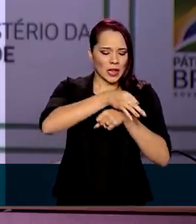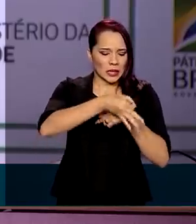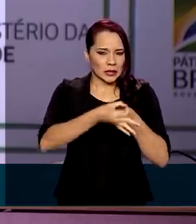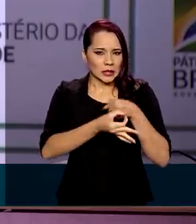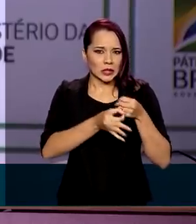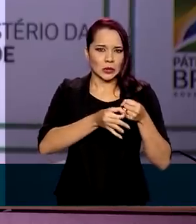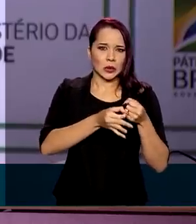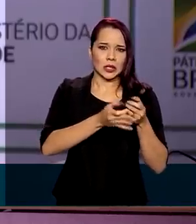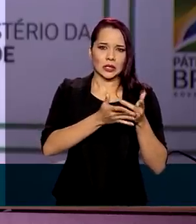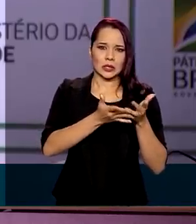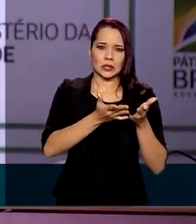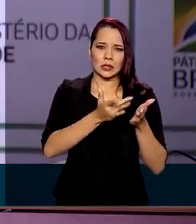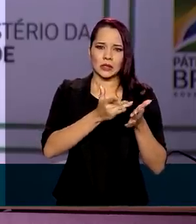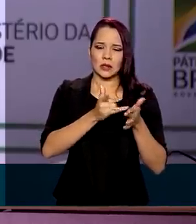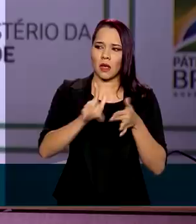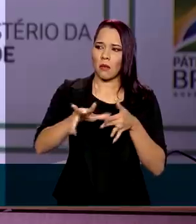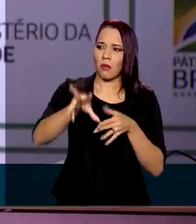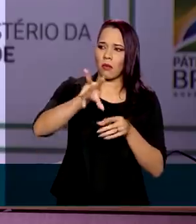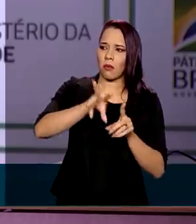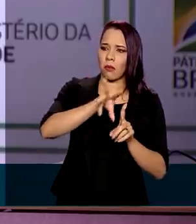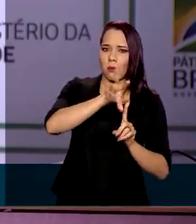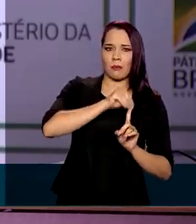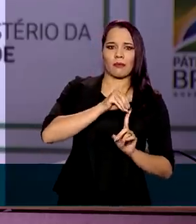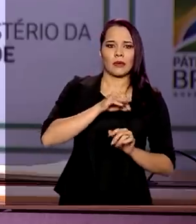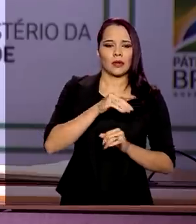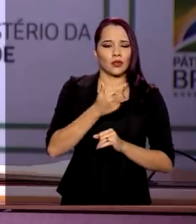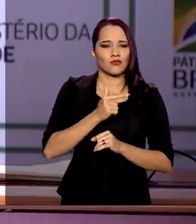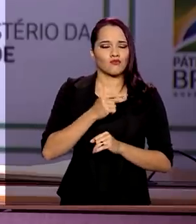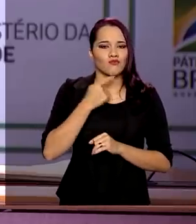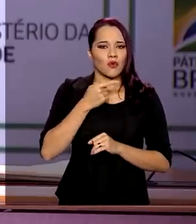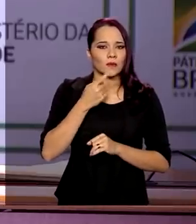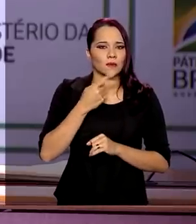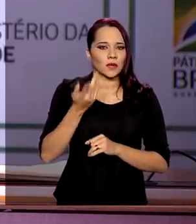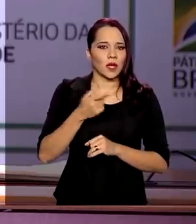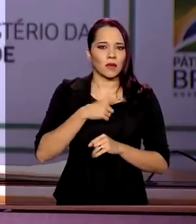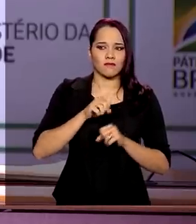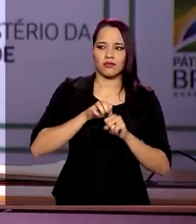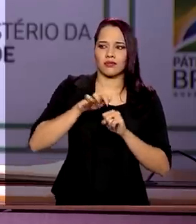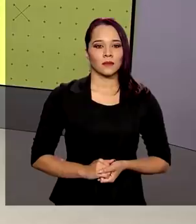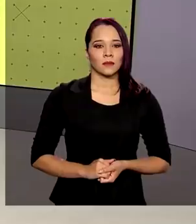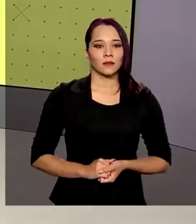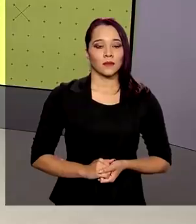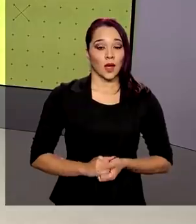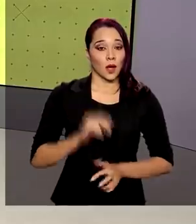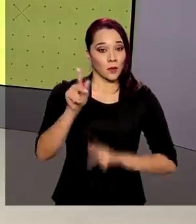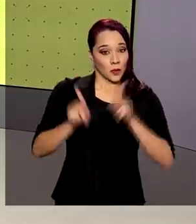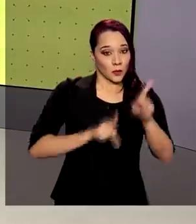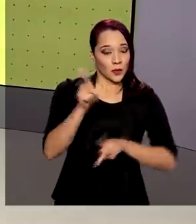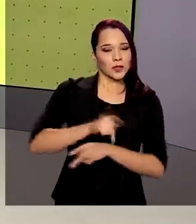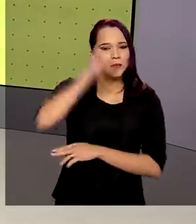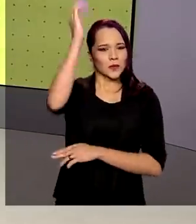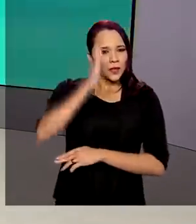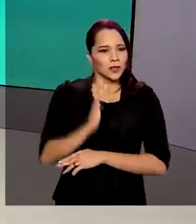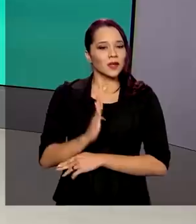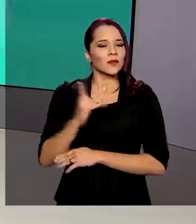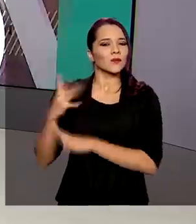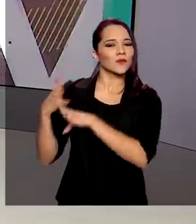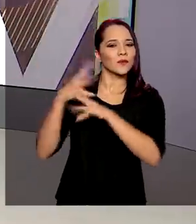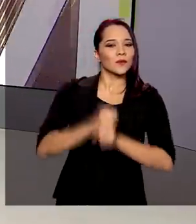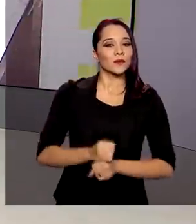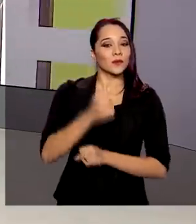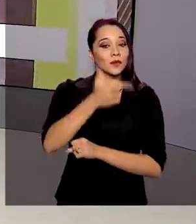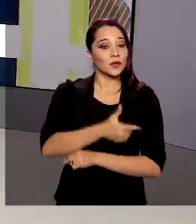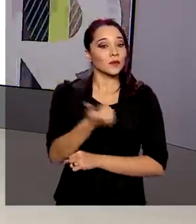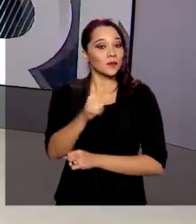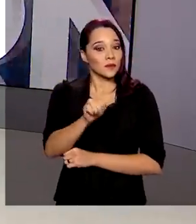inertes, virais, sem capacidade de transmissão. A população brasileira foi estimada em